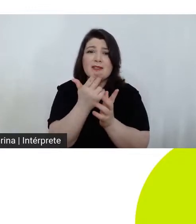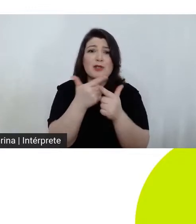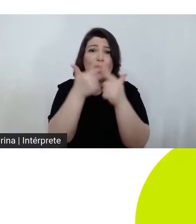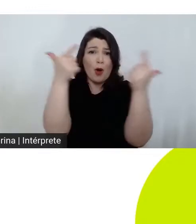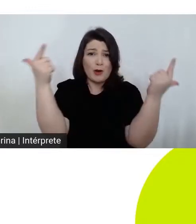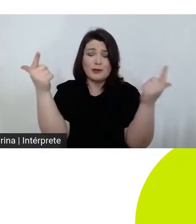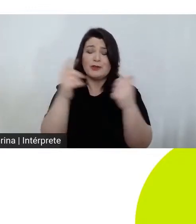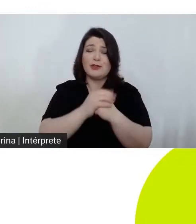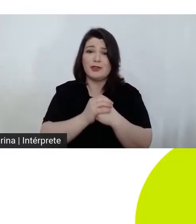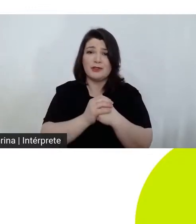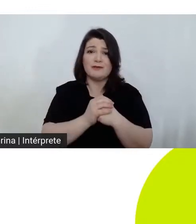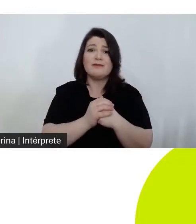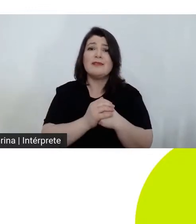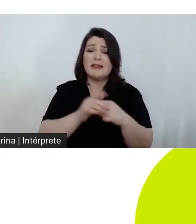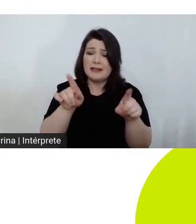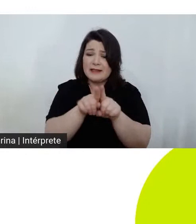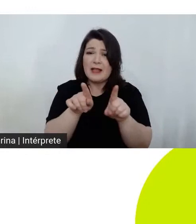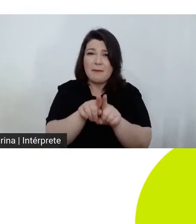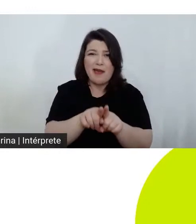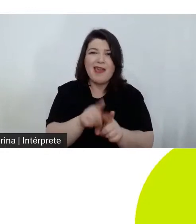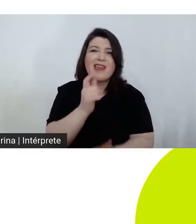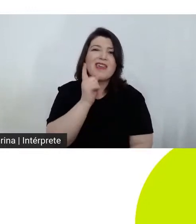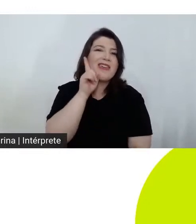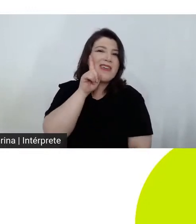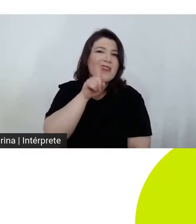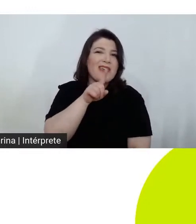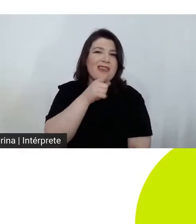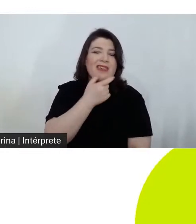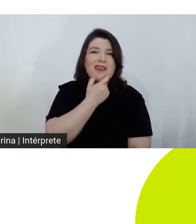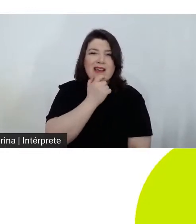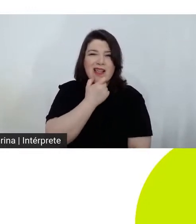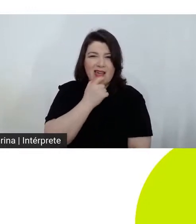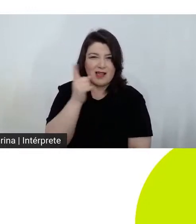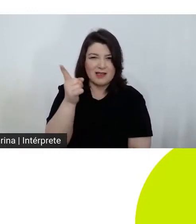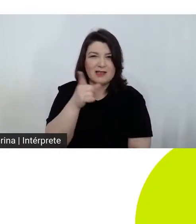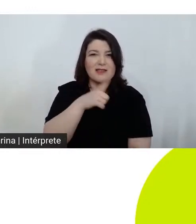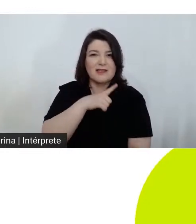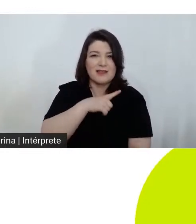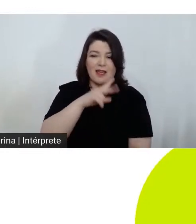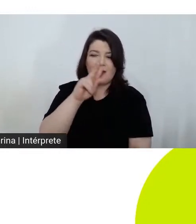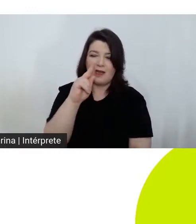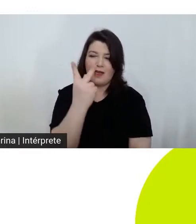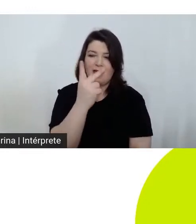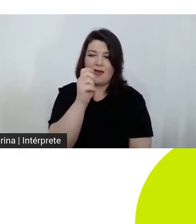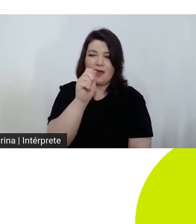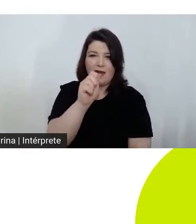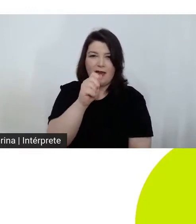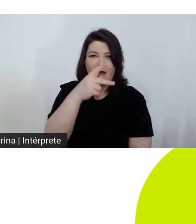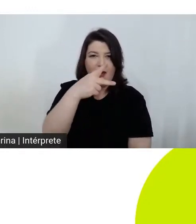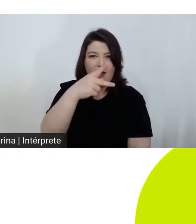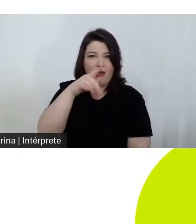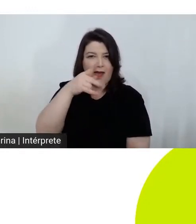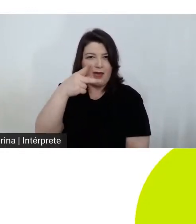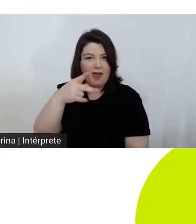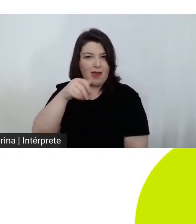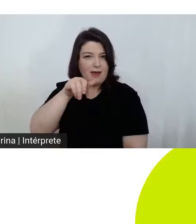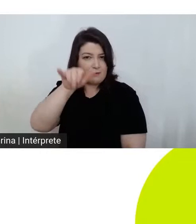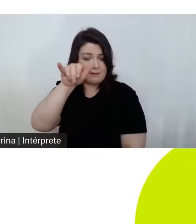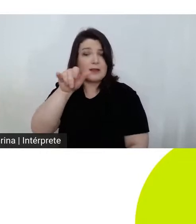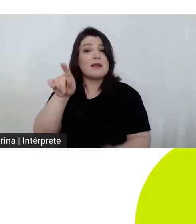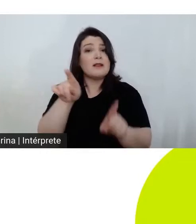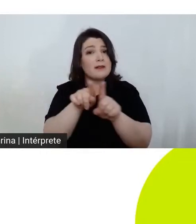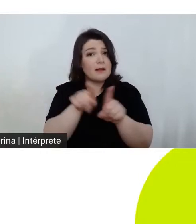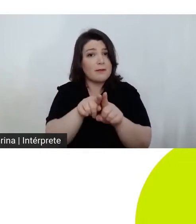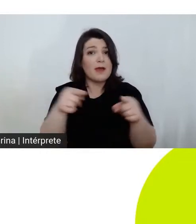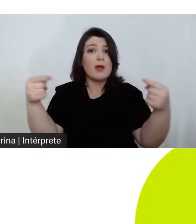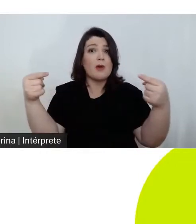sorte isto significa que tradicionalmente havia uma ligação profunda entre um conceito de felicidade e